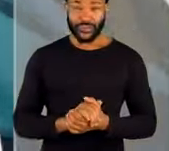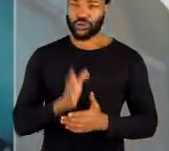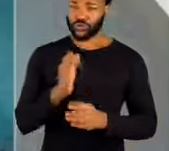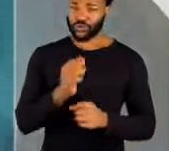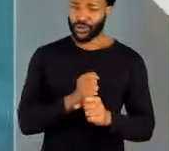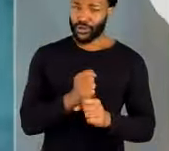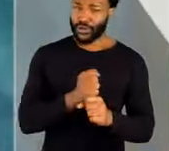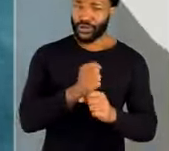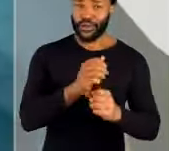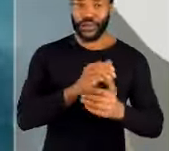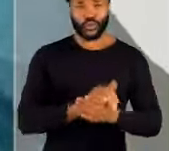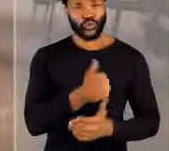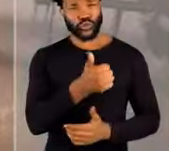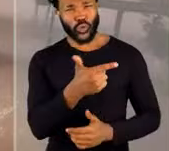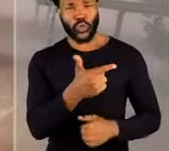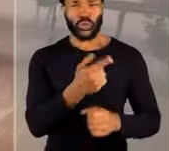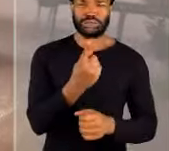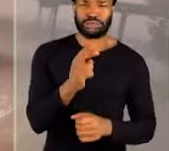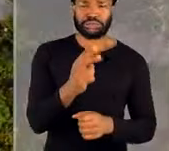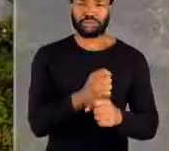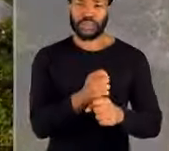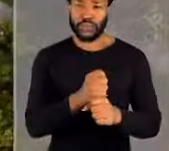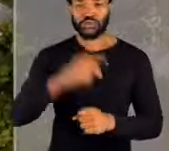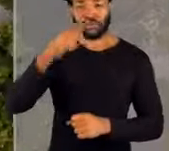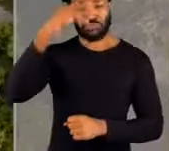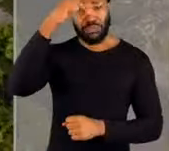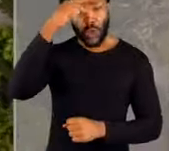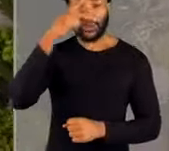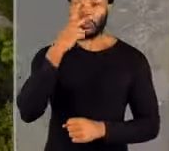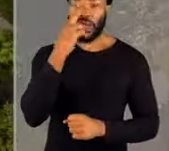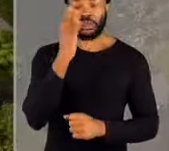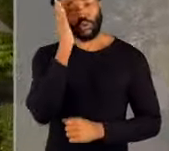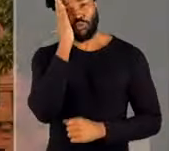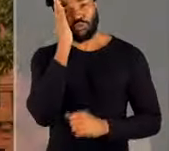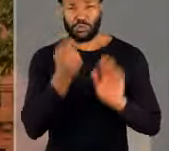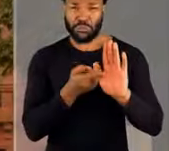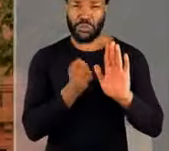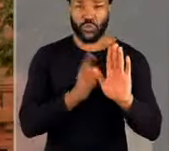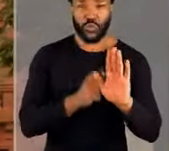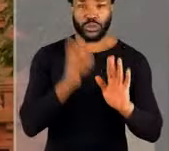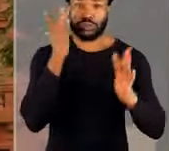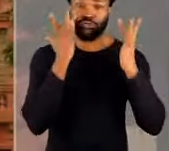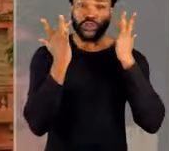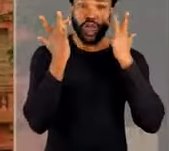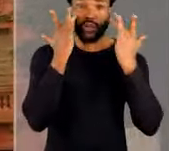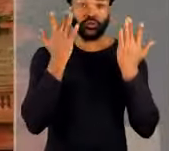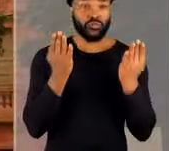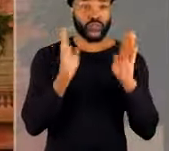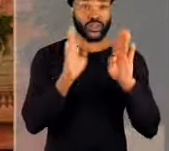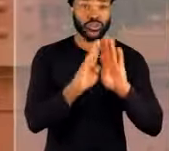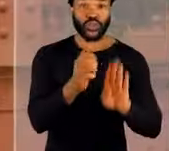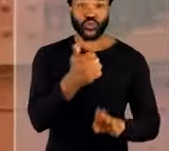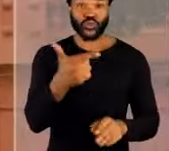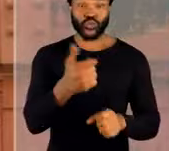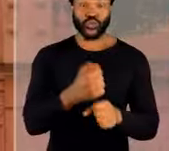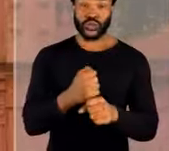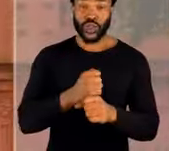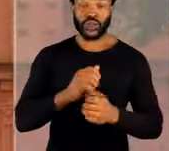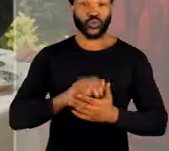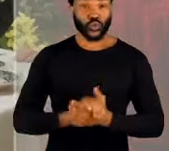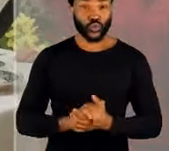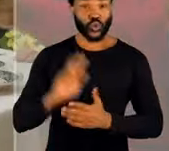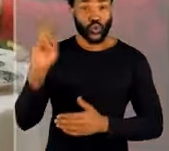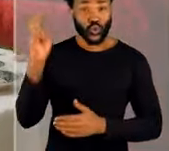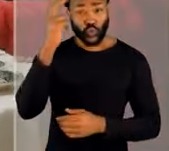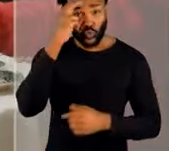Há muitos anos, 12, 15 anos, que Pelotas está adormecida. Temos um teatro fechado há 12 anos.